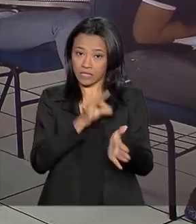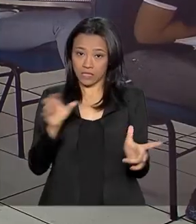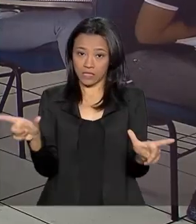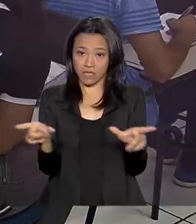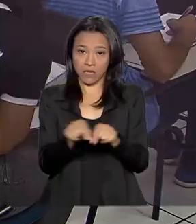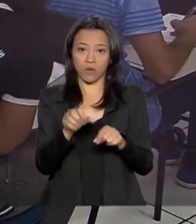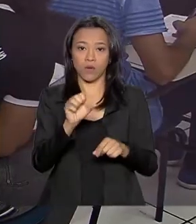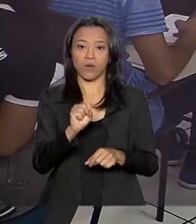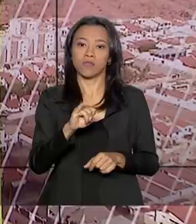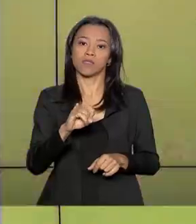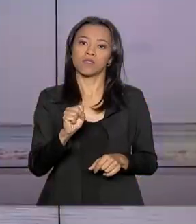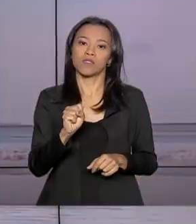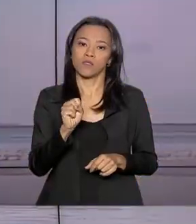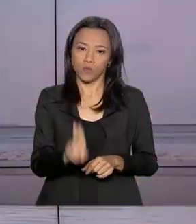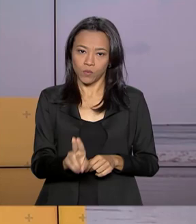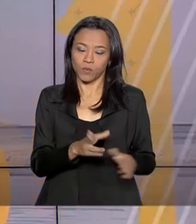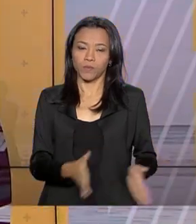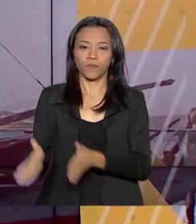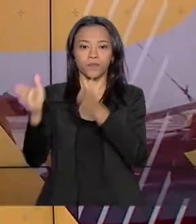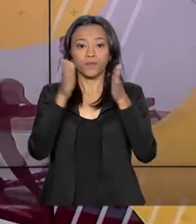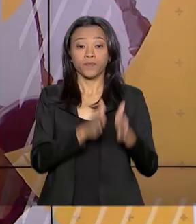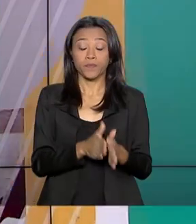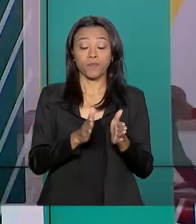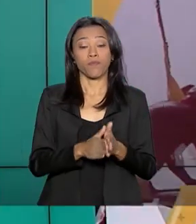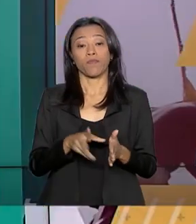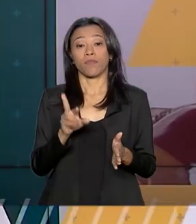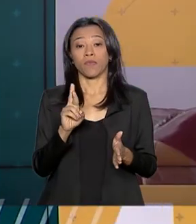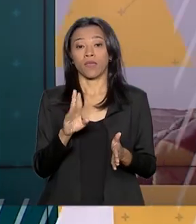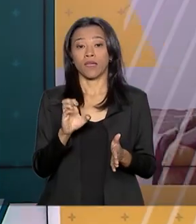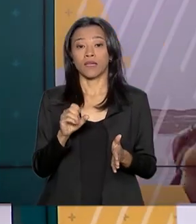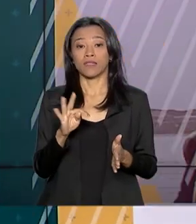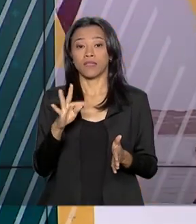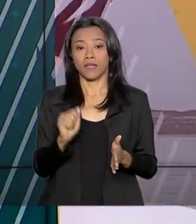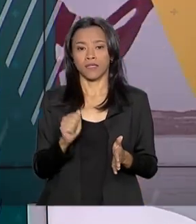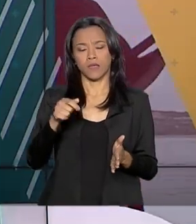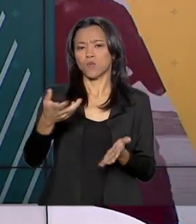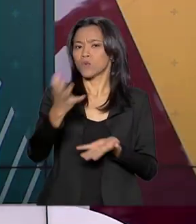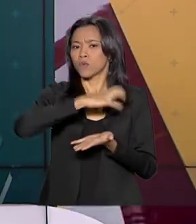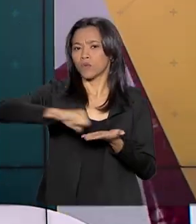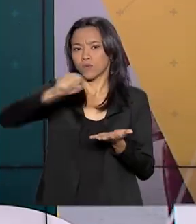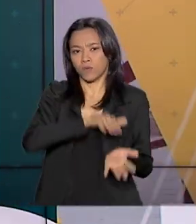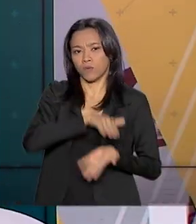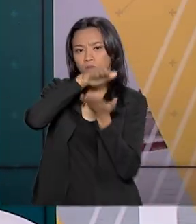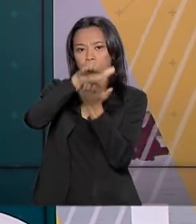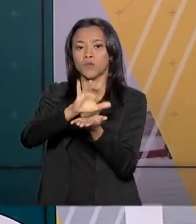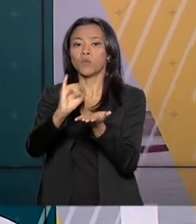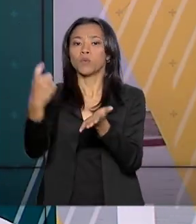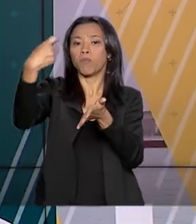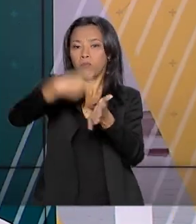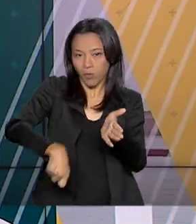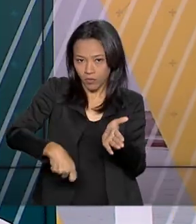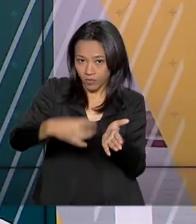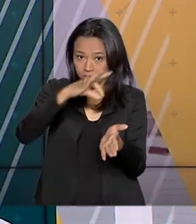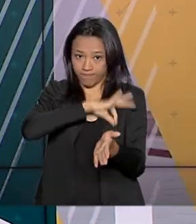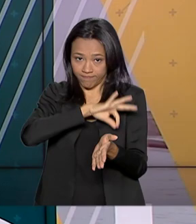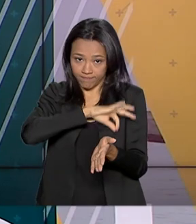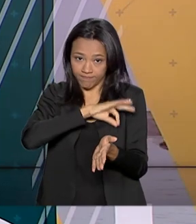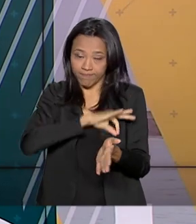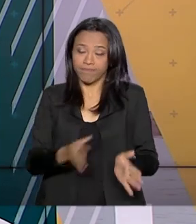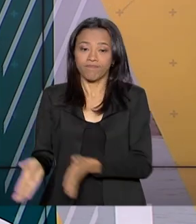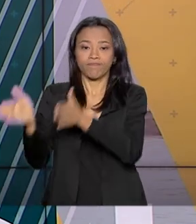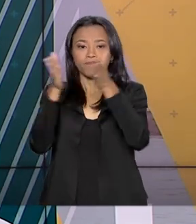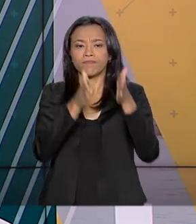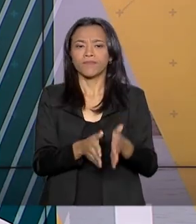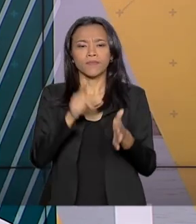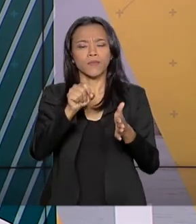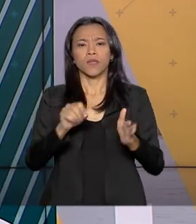de seleção unificada. Receita Federal libera na segunda consulta ao primeiro lote de restituição do imposto de renda. A Força Nacional de